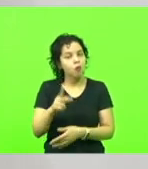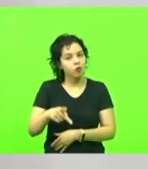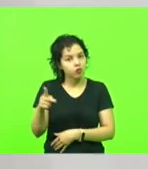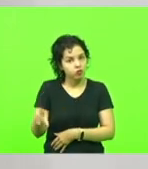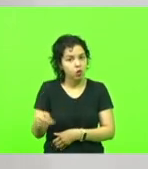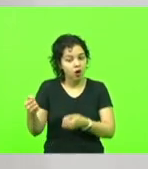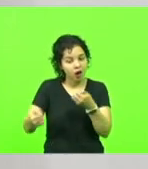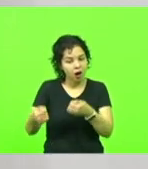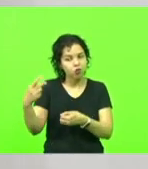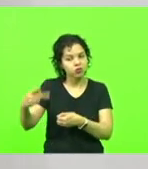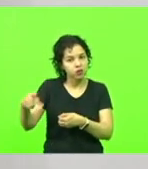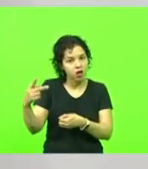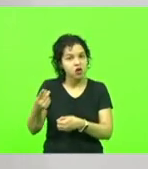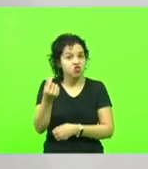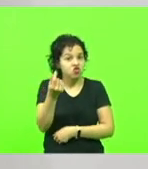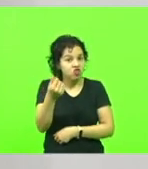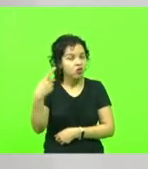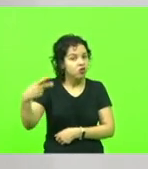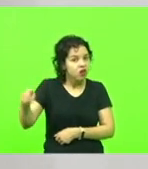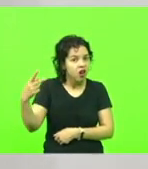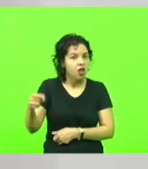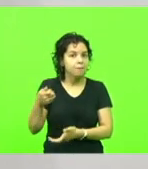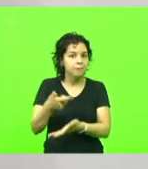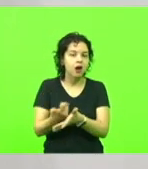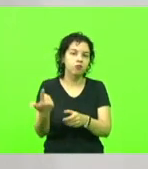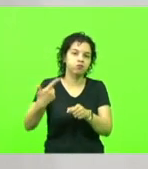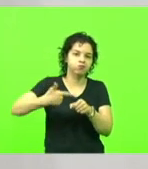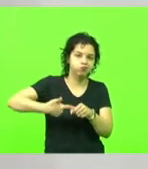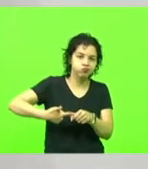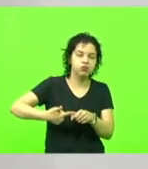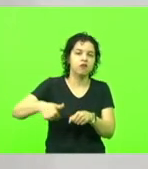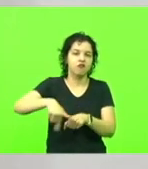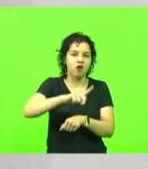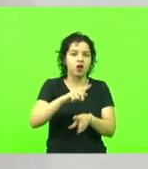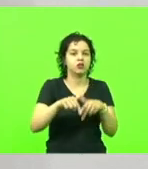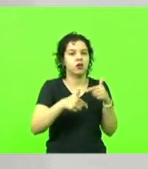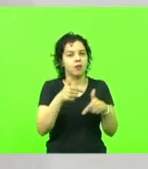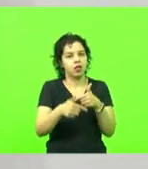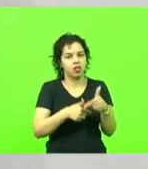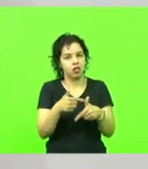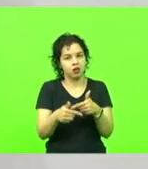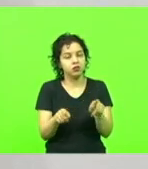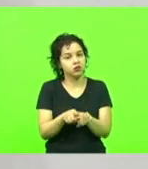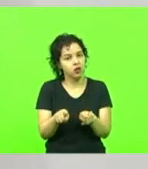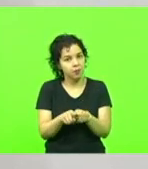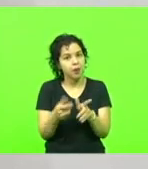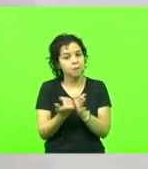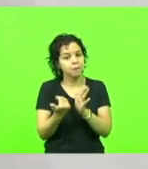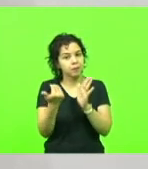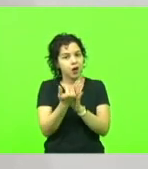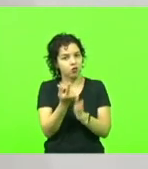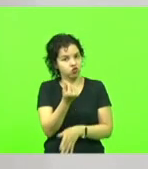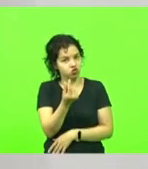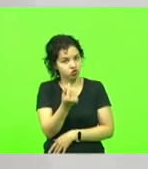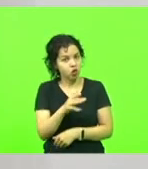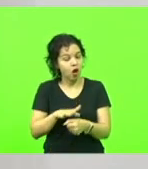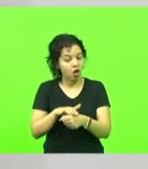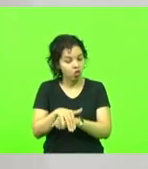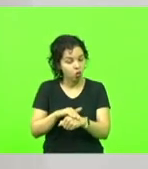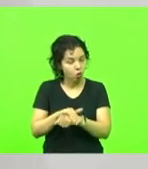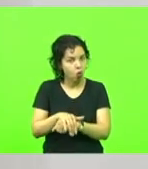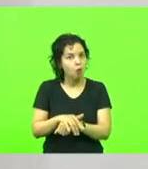pagam do seu bolso para trabalhar. E também o adicional noturno, porque estamos prevendo que vai aumentar muito